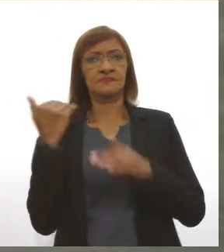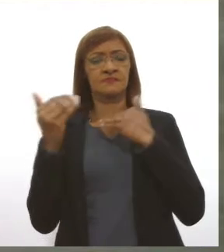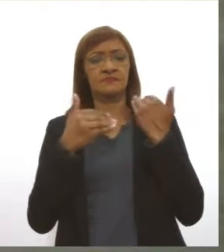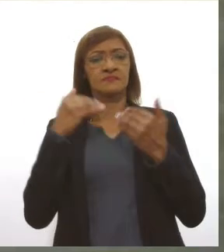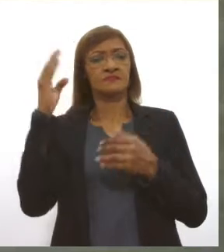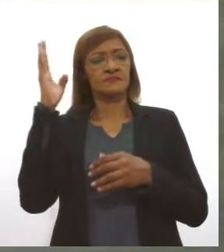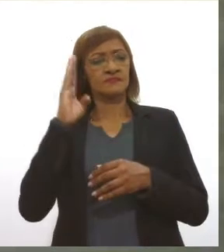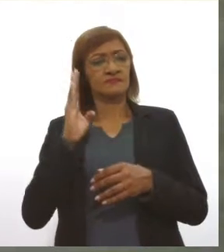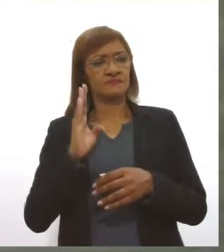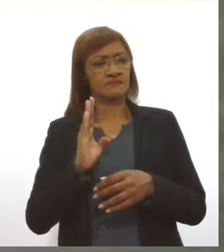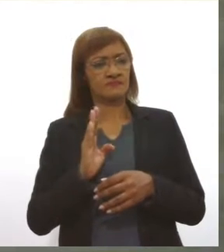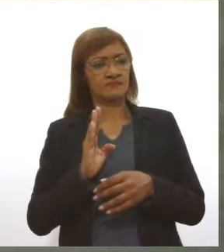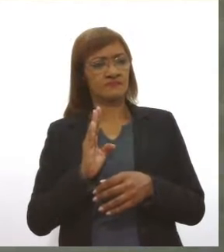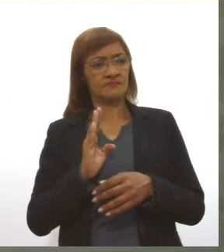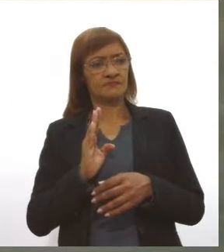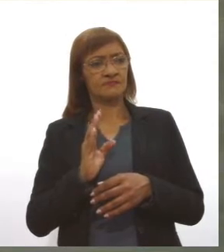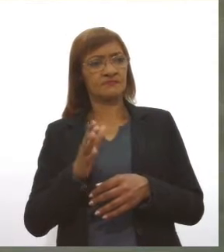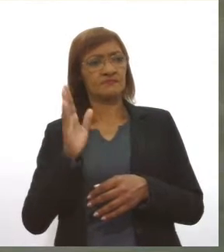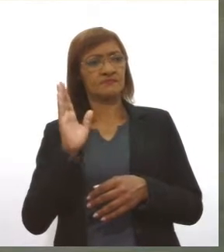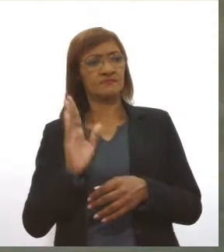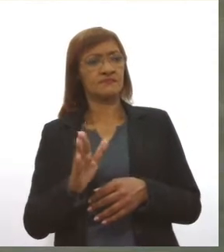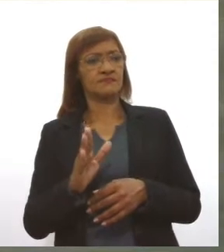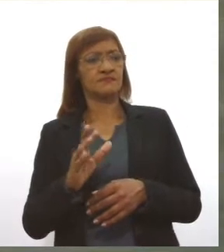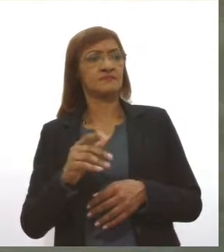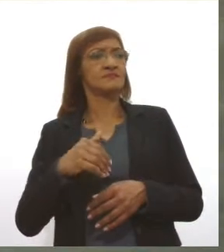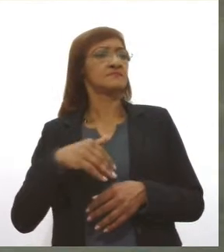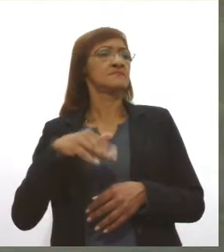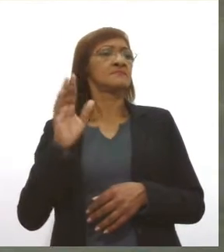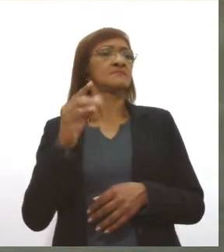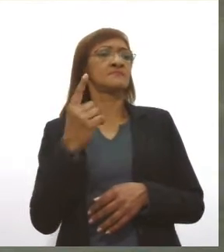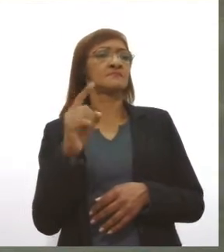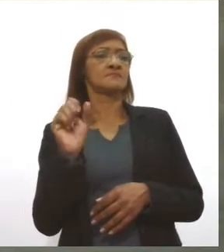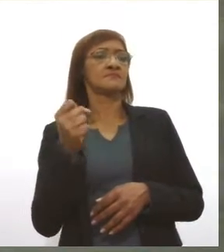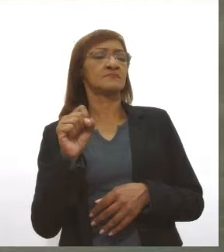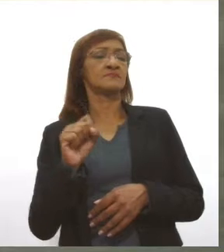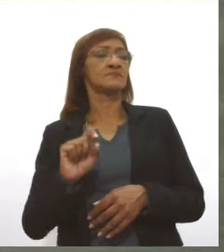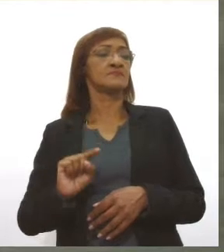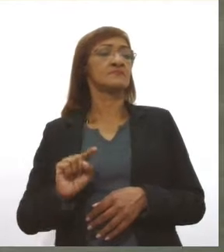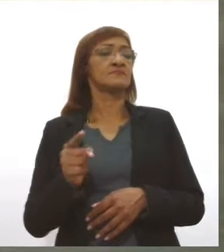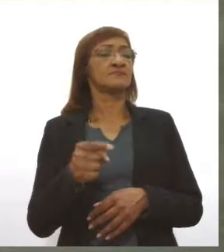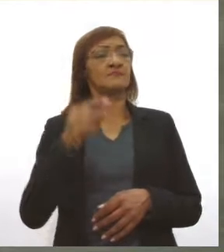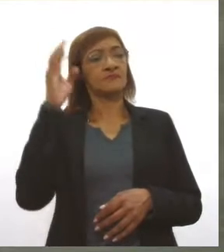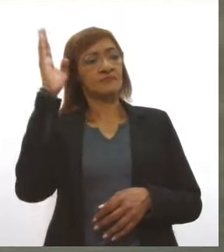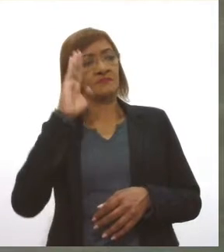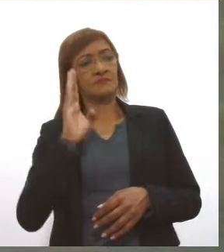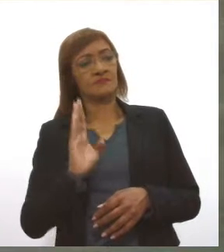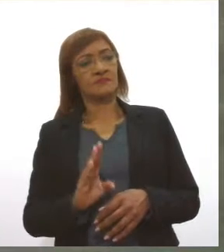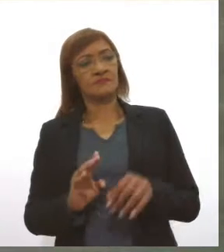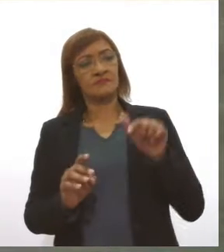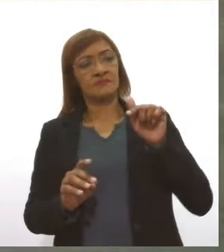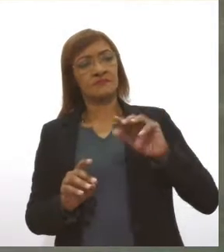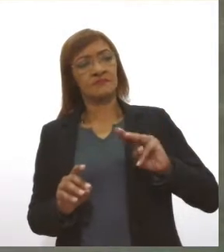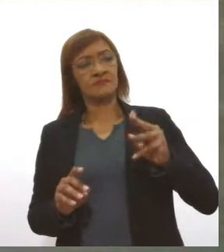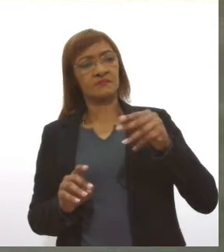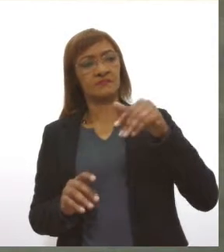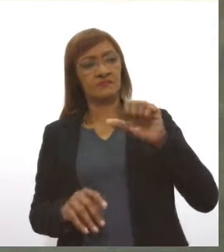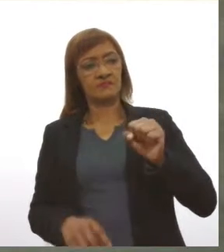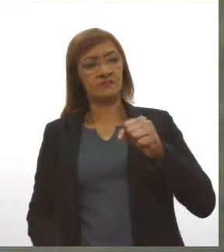Casos positivados foram mais de 18 mil. No Brasil inteiro são 7 milhões e